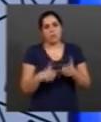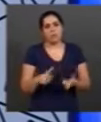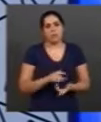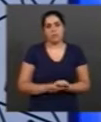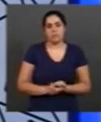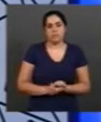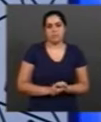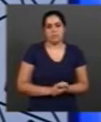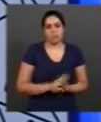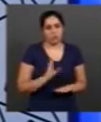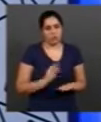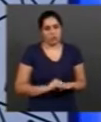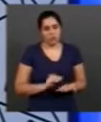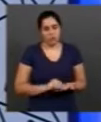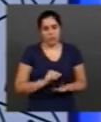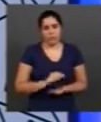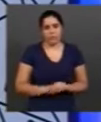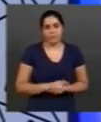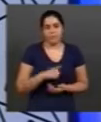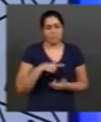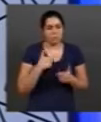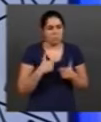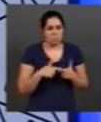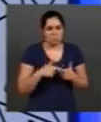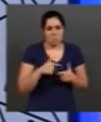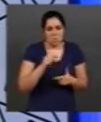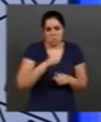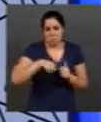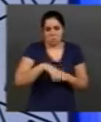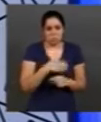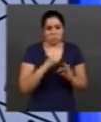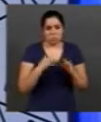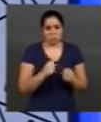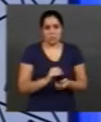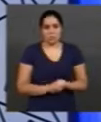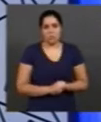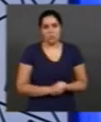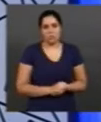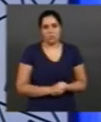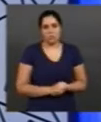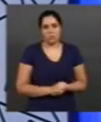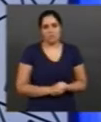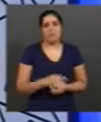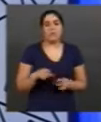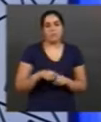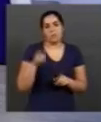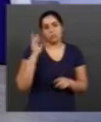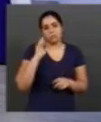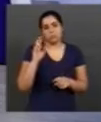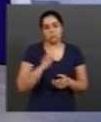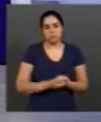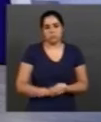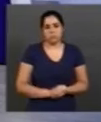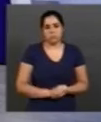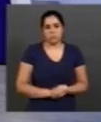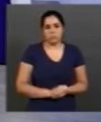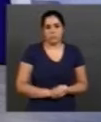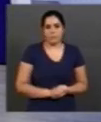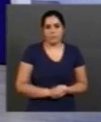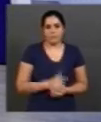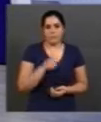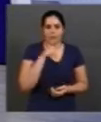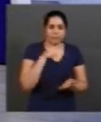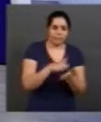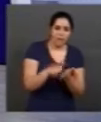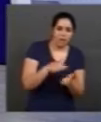traz problemas para a sociedade de uma forma geral e para os próprios proprietários, né? Eles precisam entender isso. Água desperdiçada,